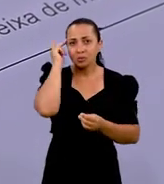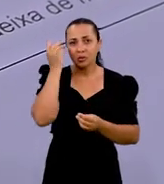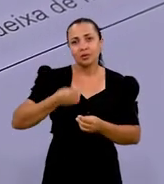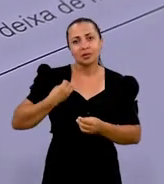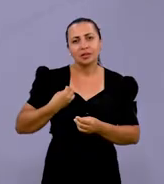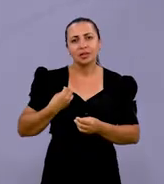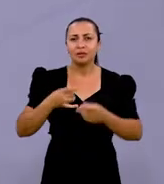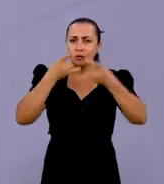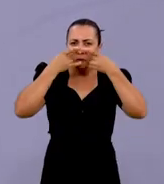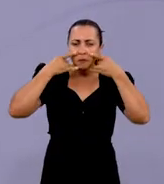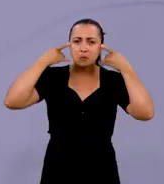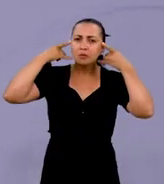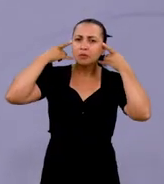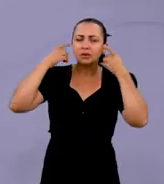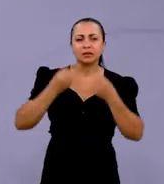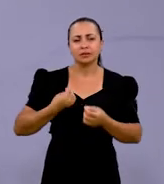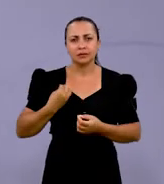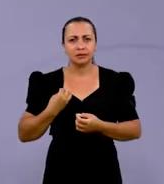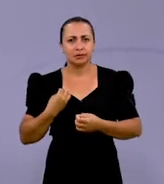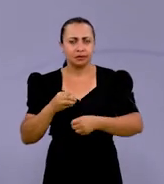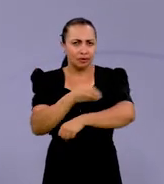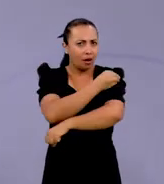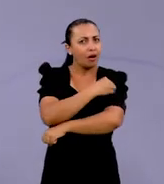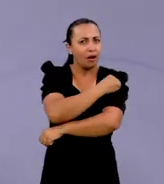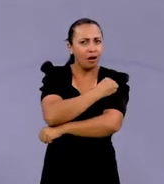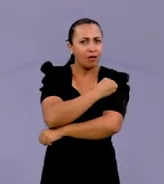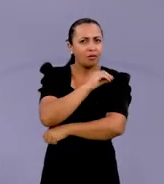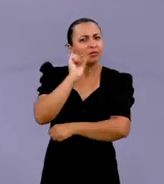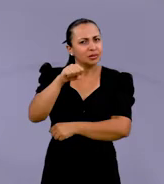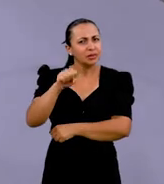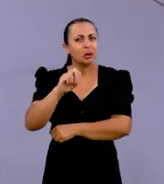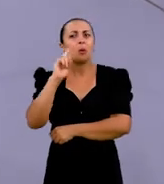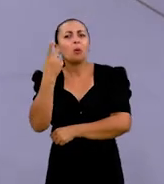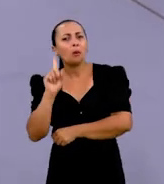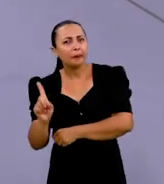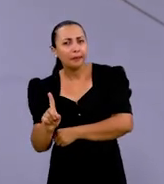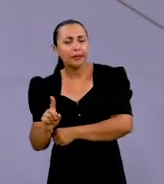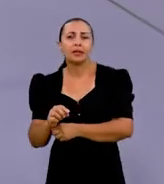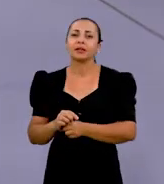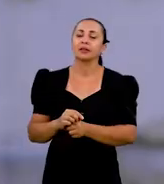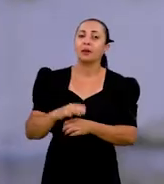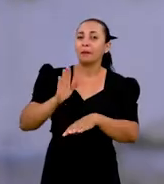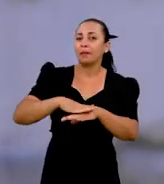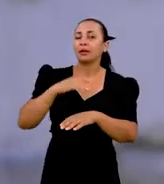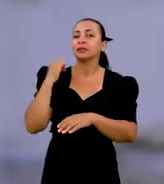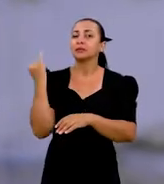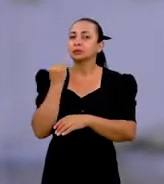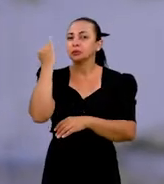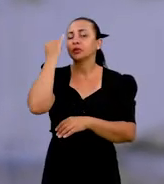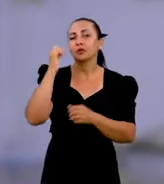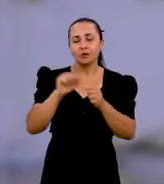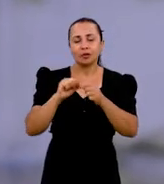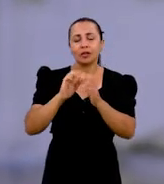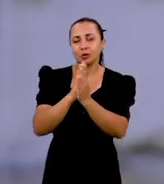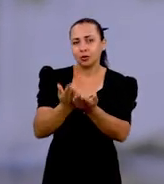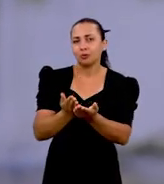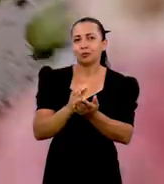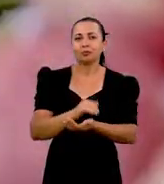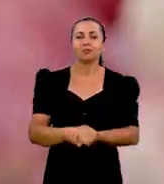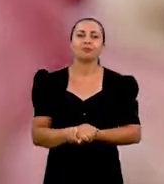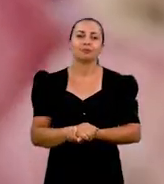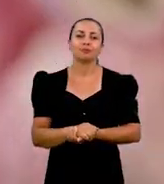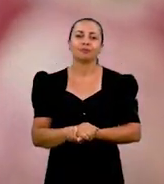feira estavam? Se eles estavam realmente utilizando máscara? Se eles estavam atuando com álcool gel ou não? Então, o principal objetivo foi a elaboração da